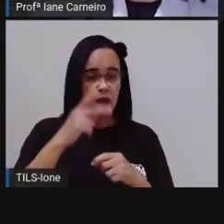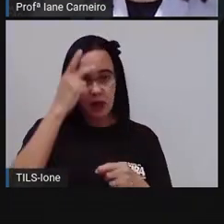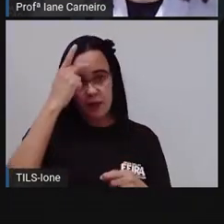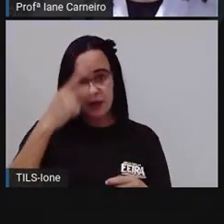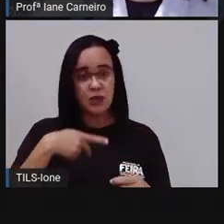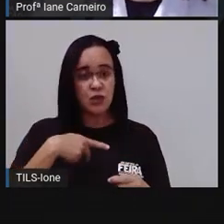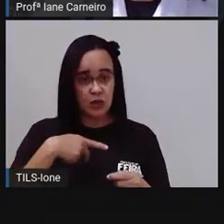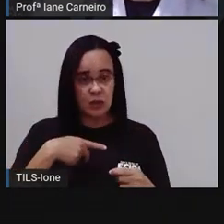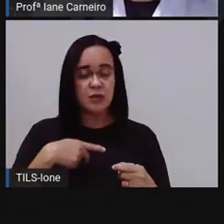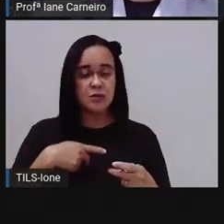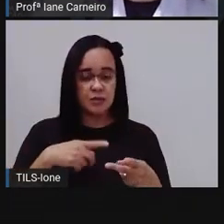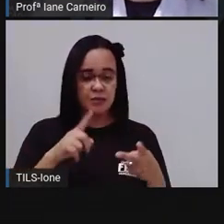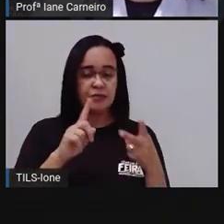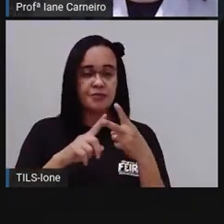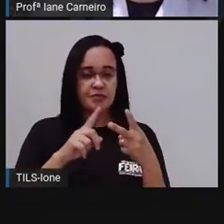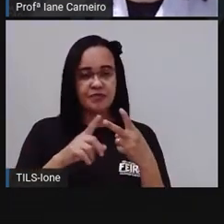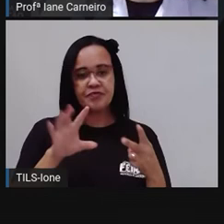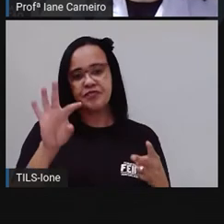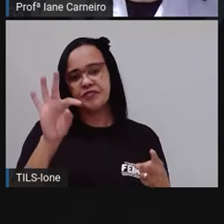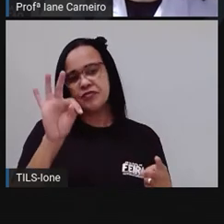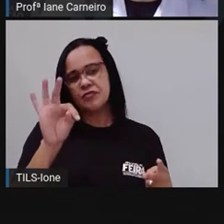Travesseiro, vamos falando aí,